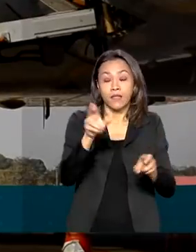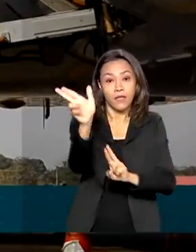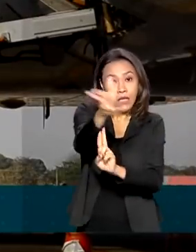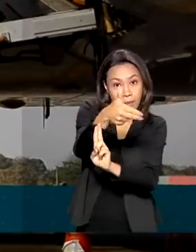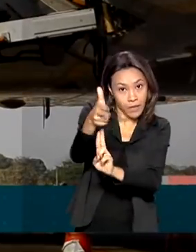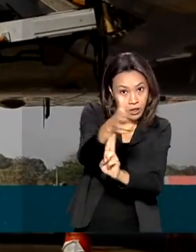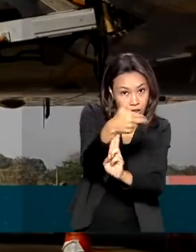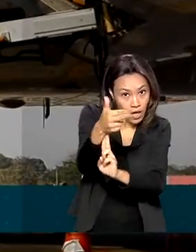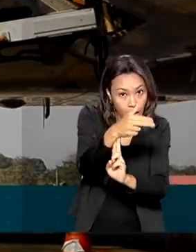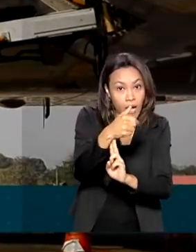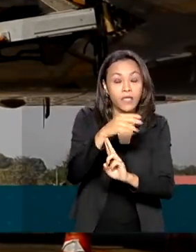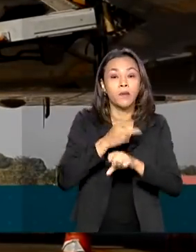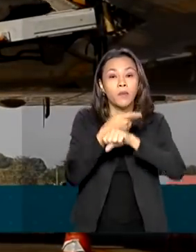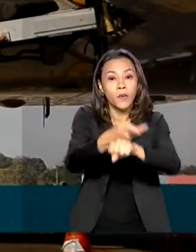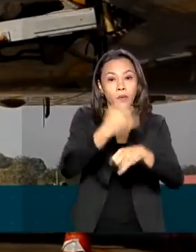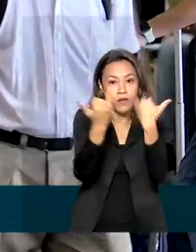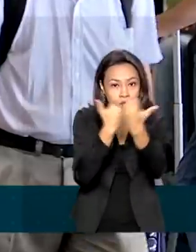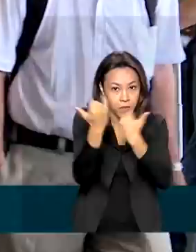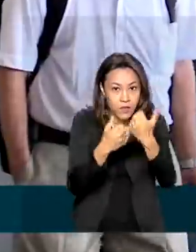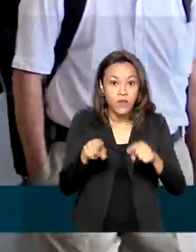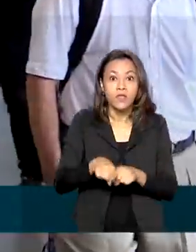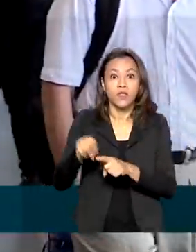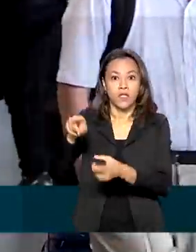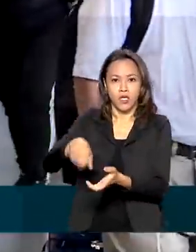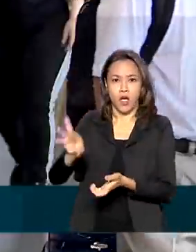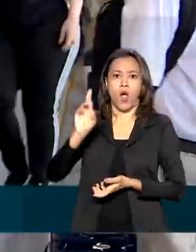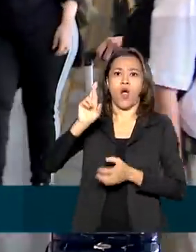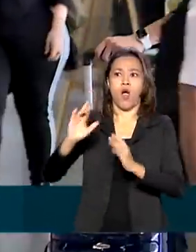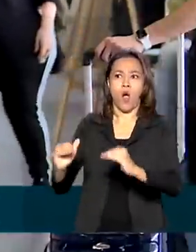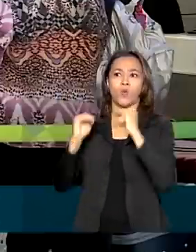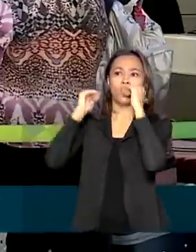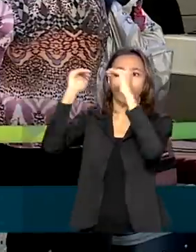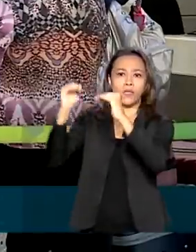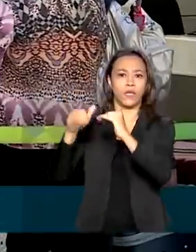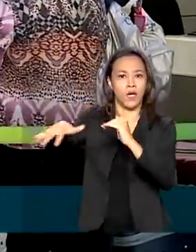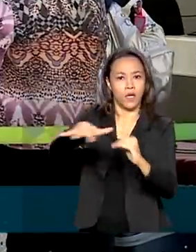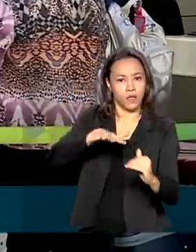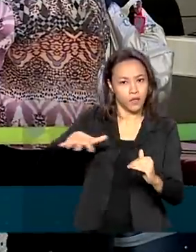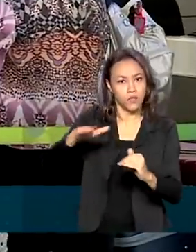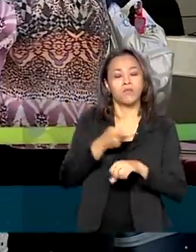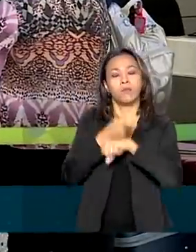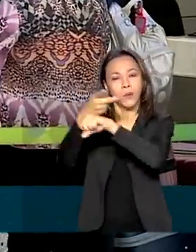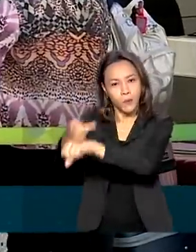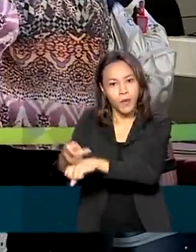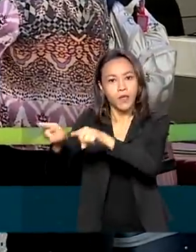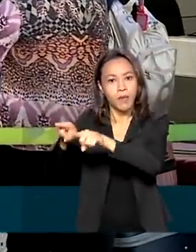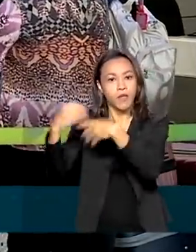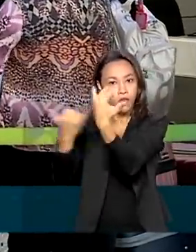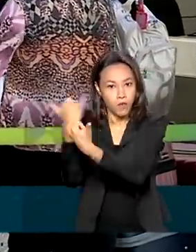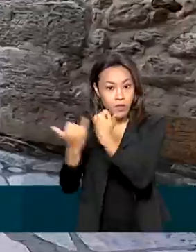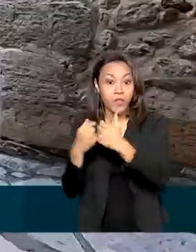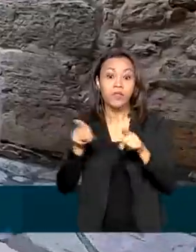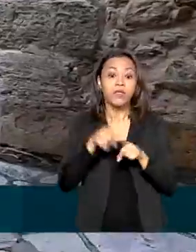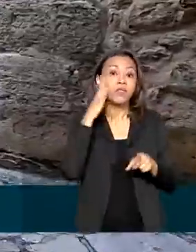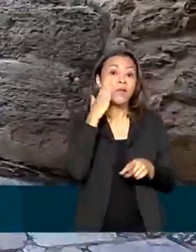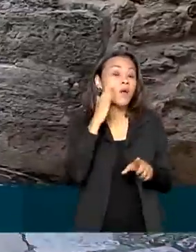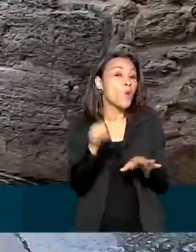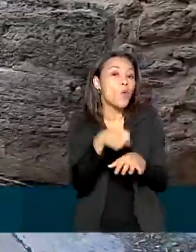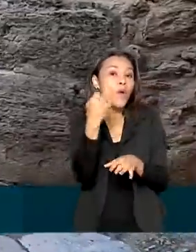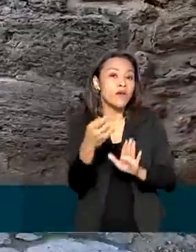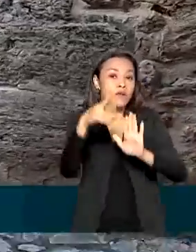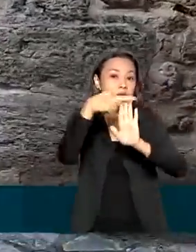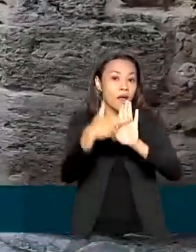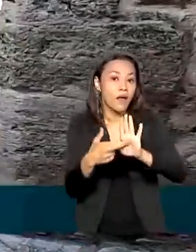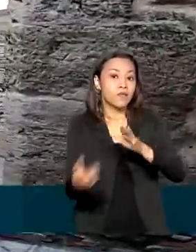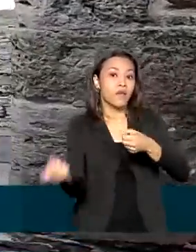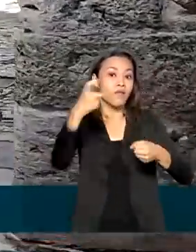autoridades de saúde locais. O passageiro também deve conhecer os protocolos de retorno ao Brasil. Essa